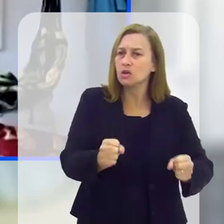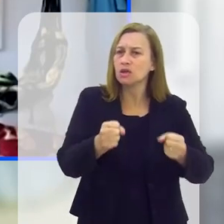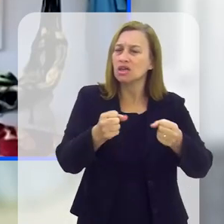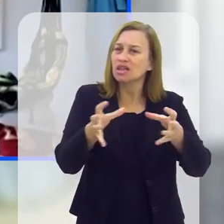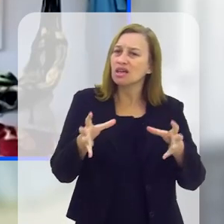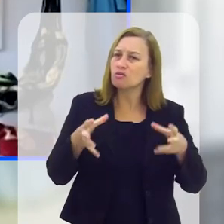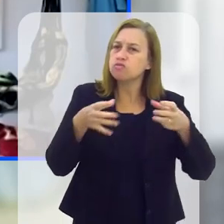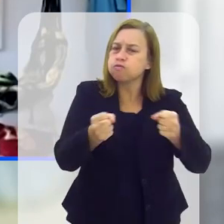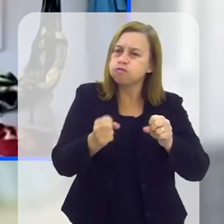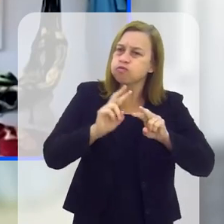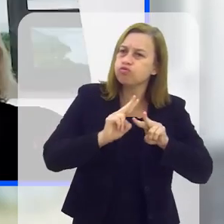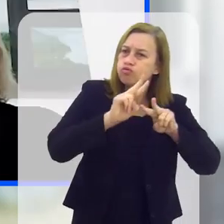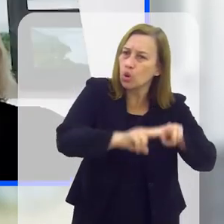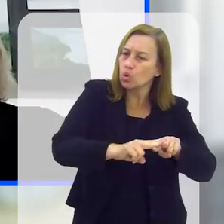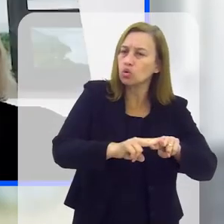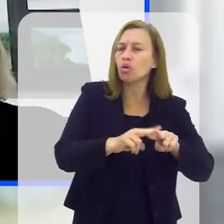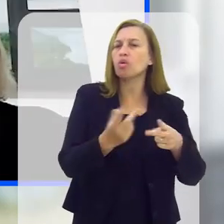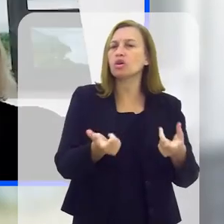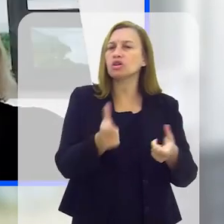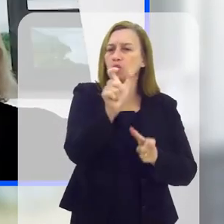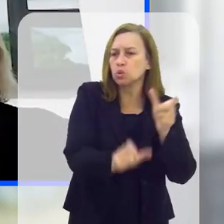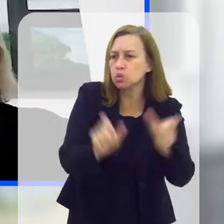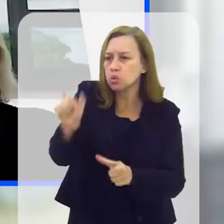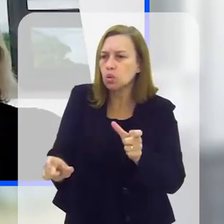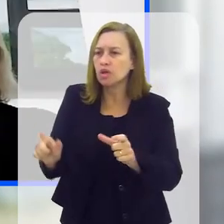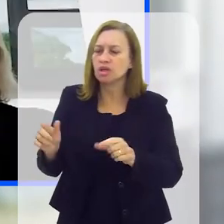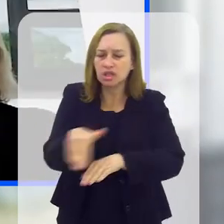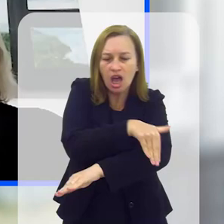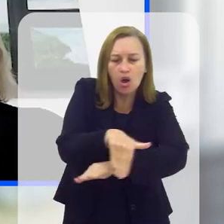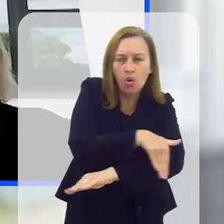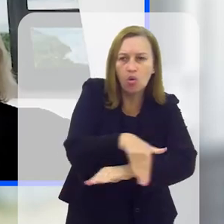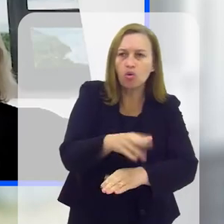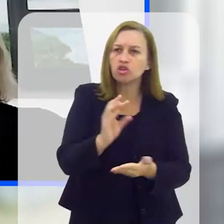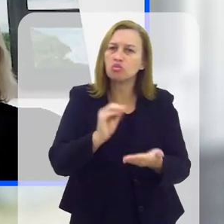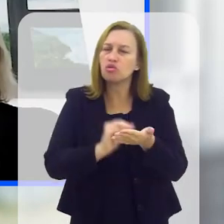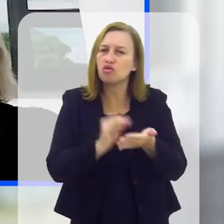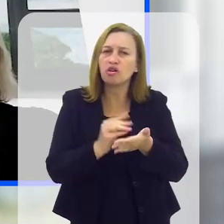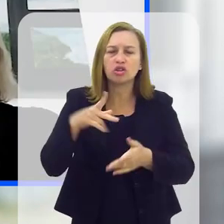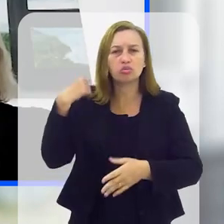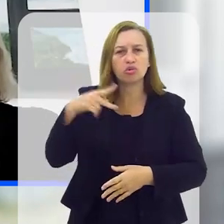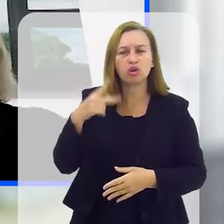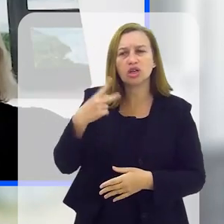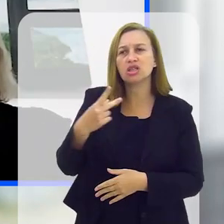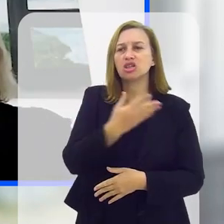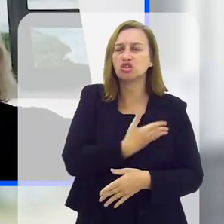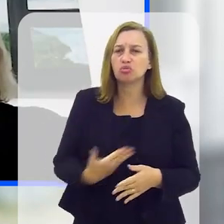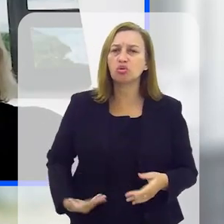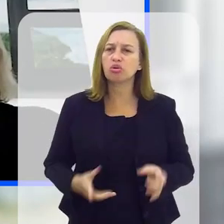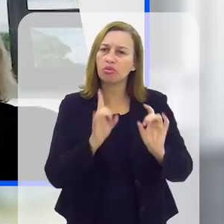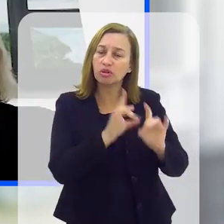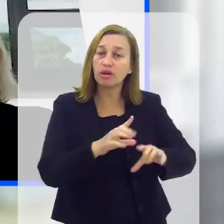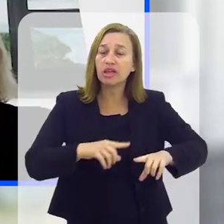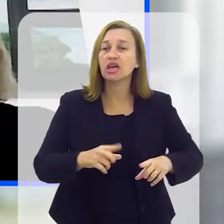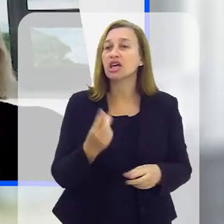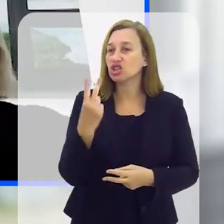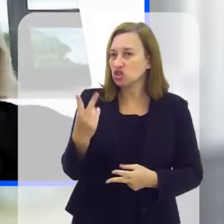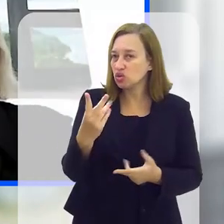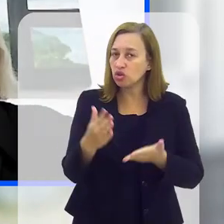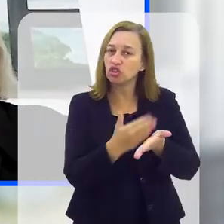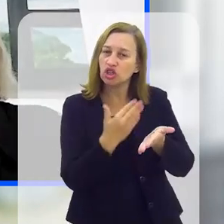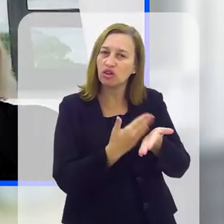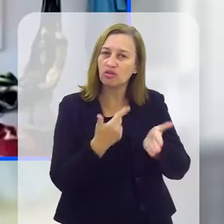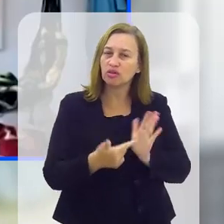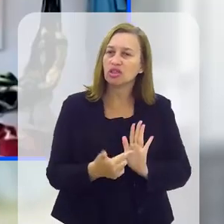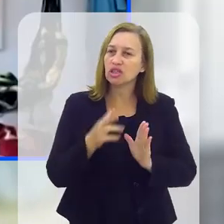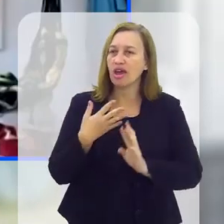prisões, a esses que estão nas ruas, abandonados por falta de políticas públicas. E esses dois livros